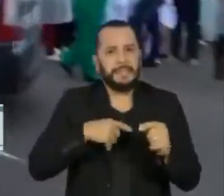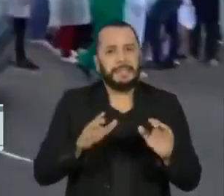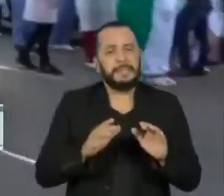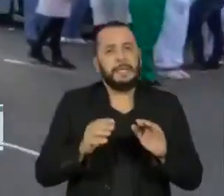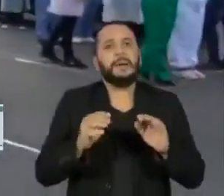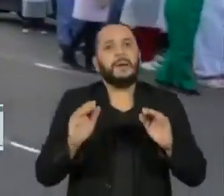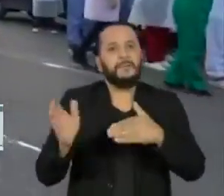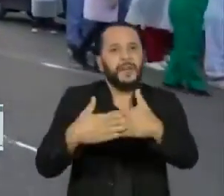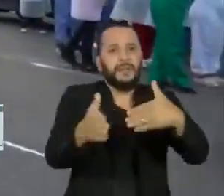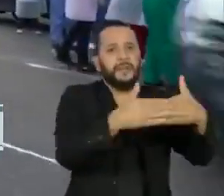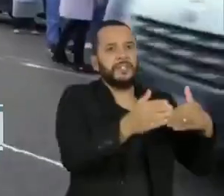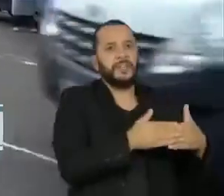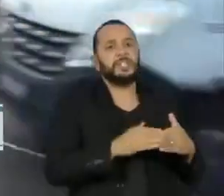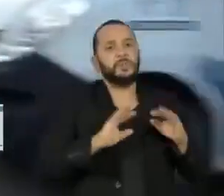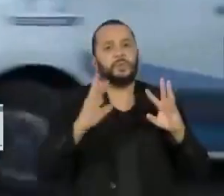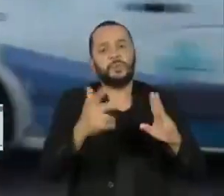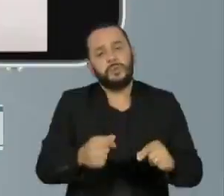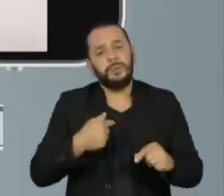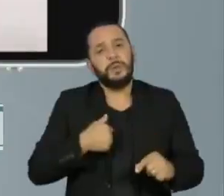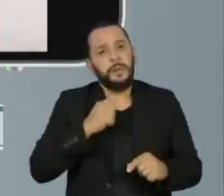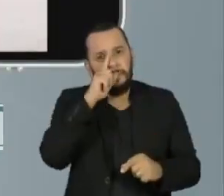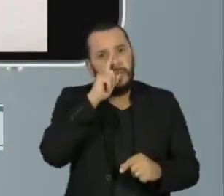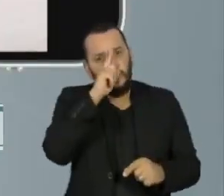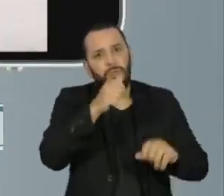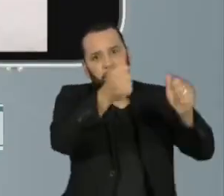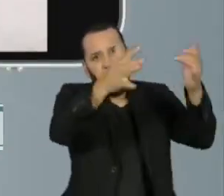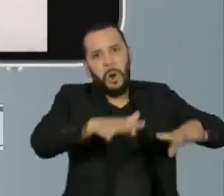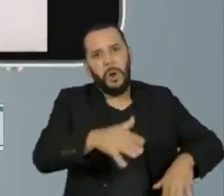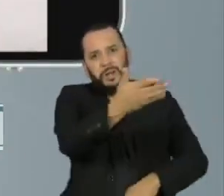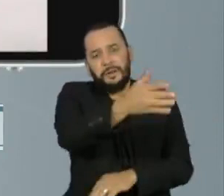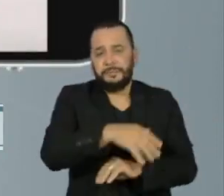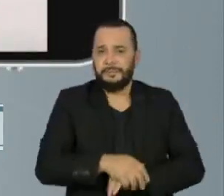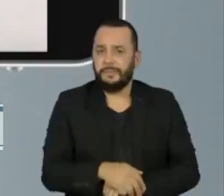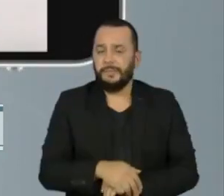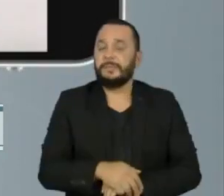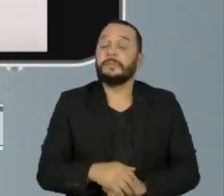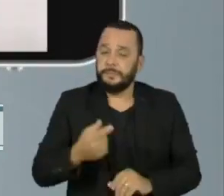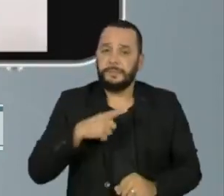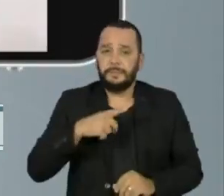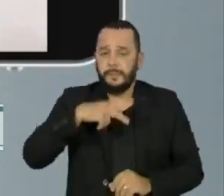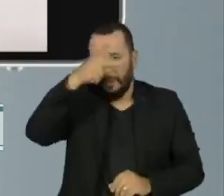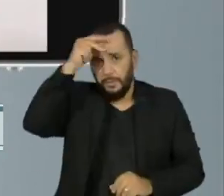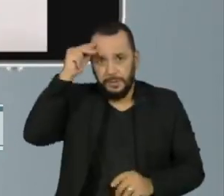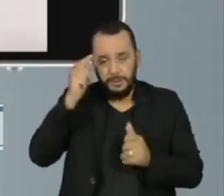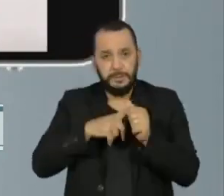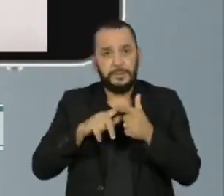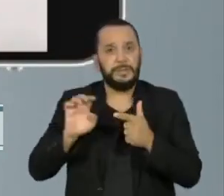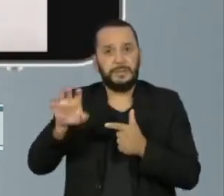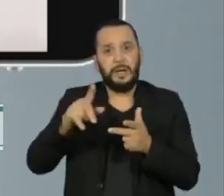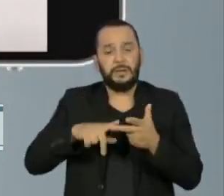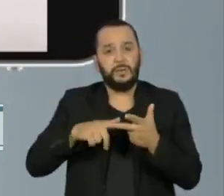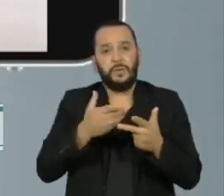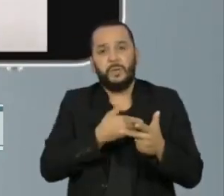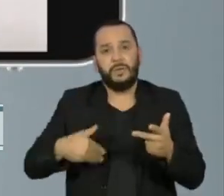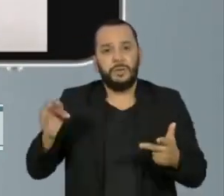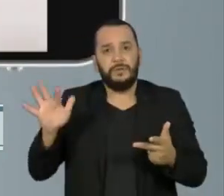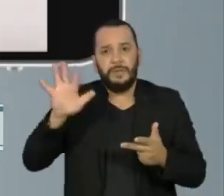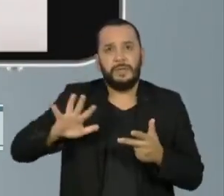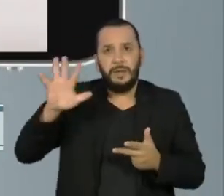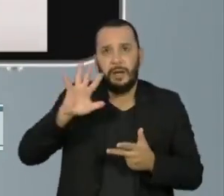alertando sobre o risco do colapso. Tanto município, estado e governo federal não poderiam